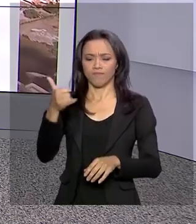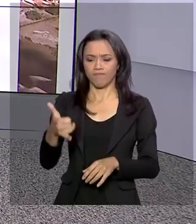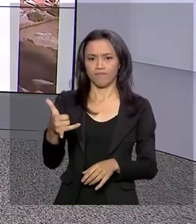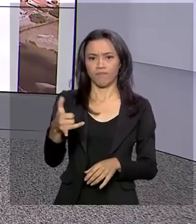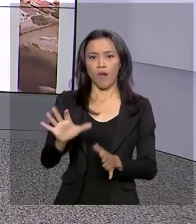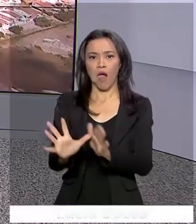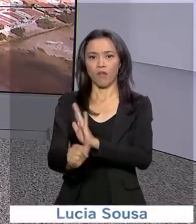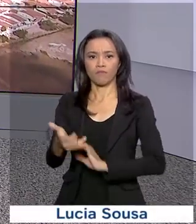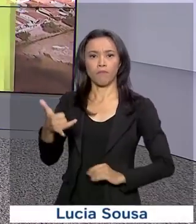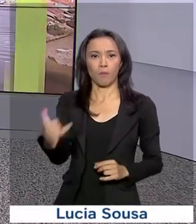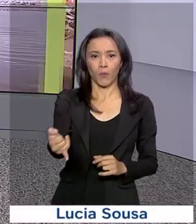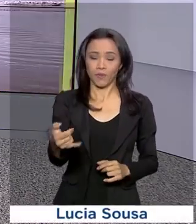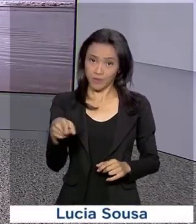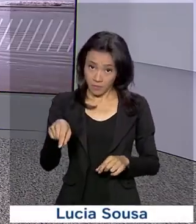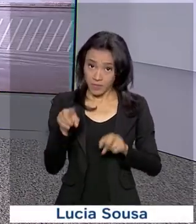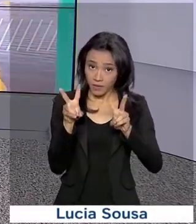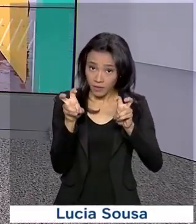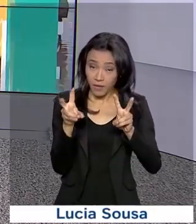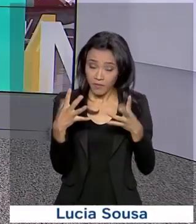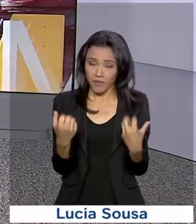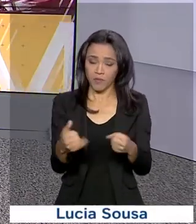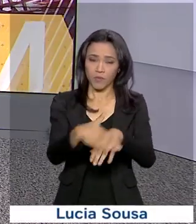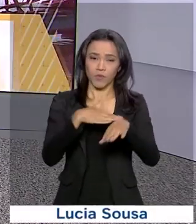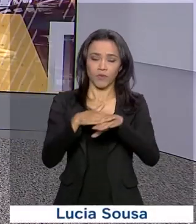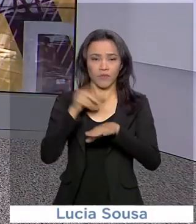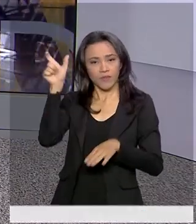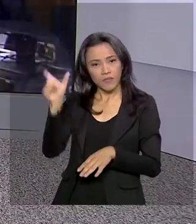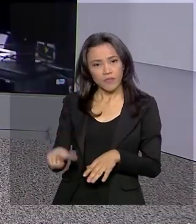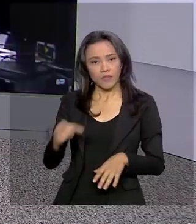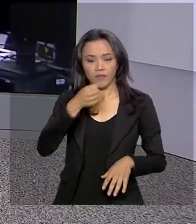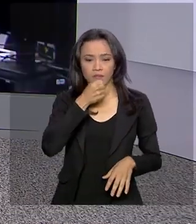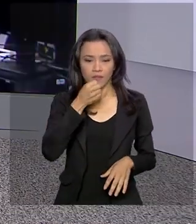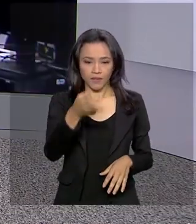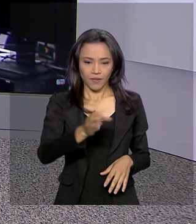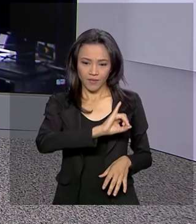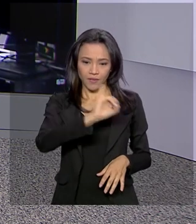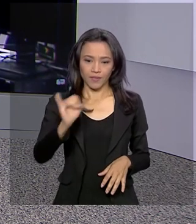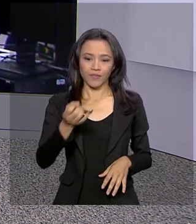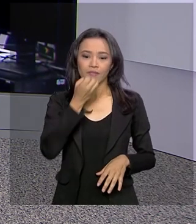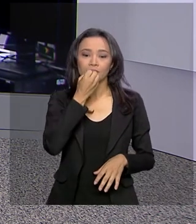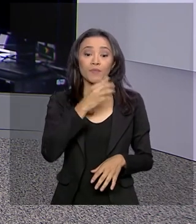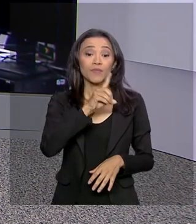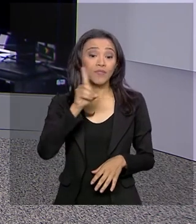esse assunto, vamos conversar com o repórter Ricardo Ferraz. Olá, Ricardo. Bom dia.